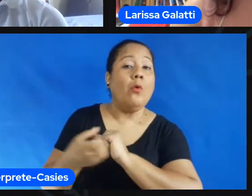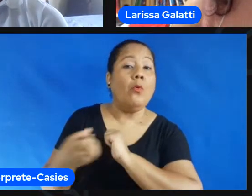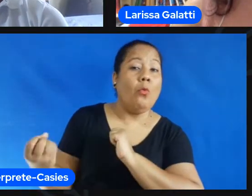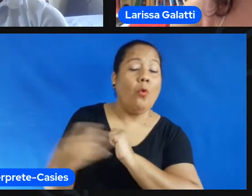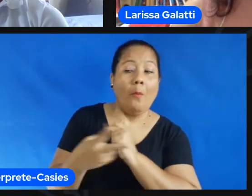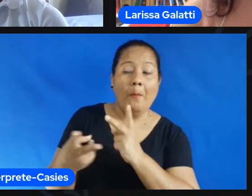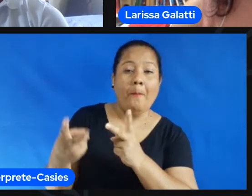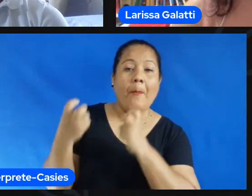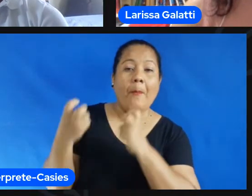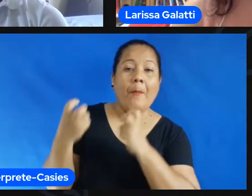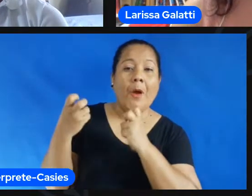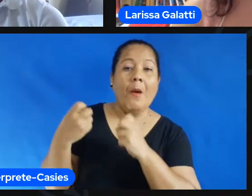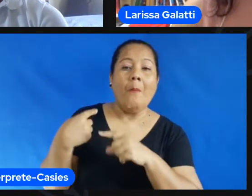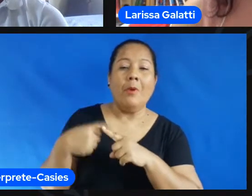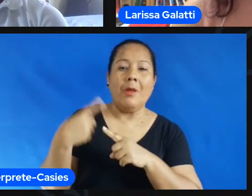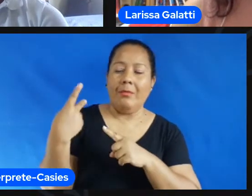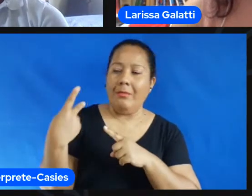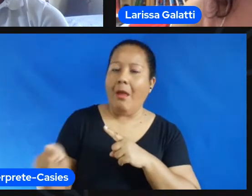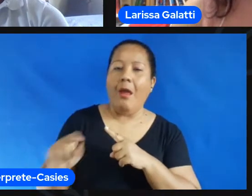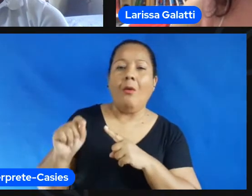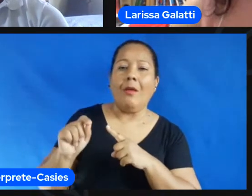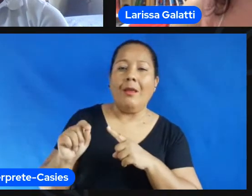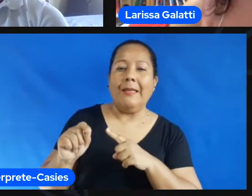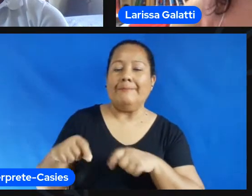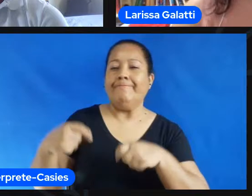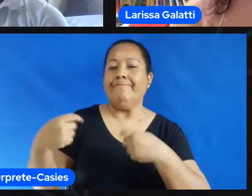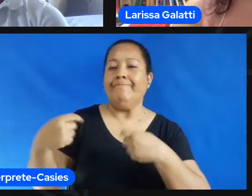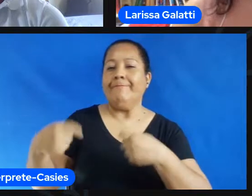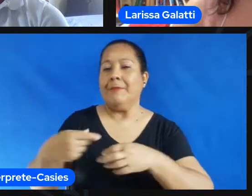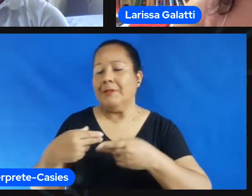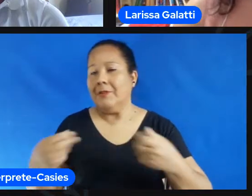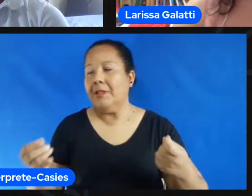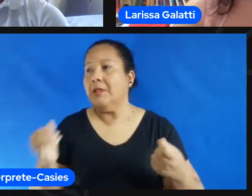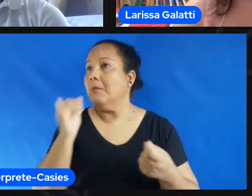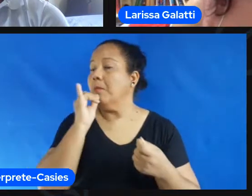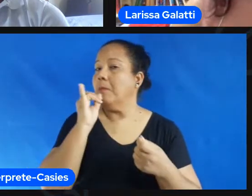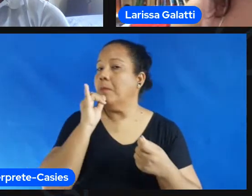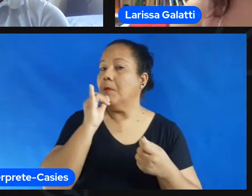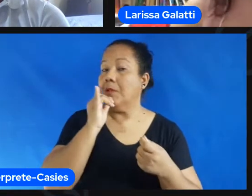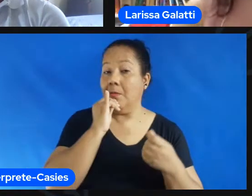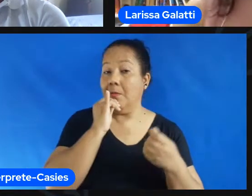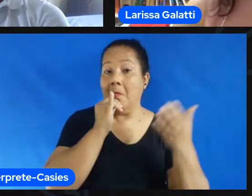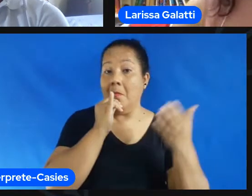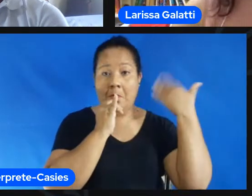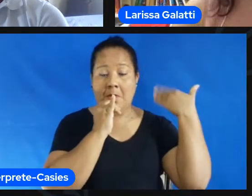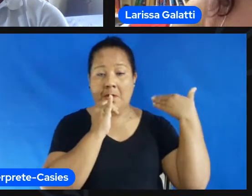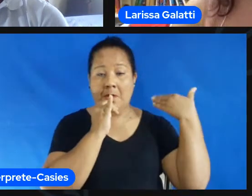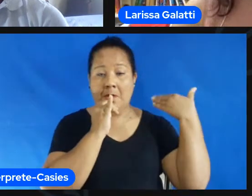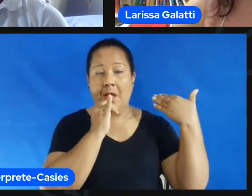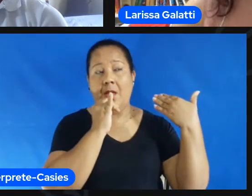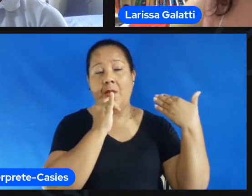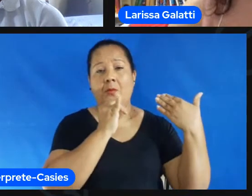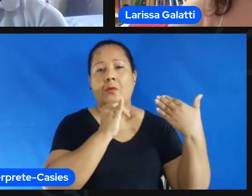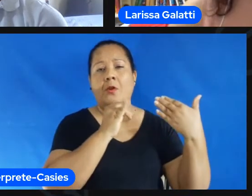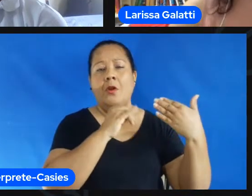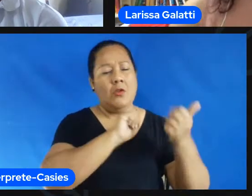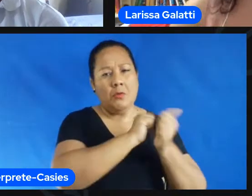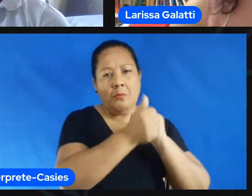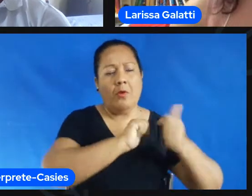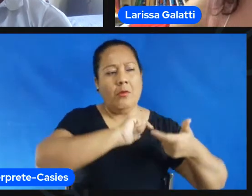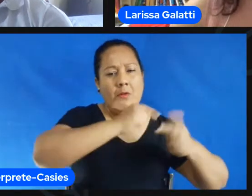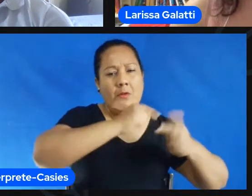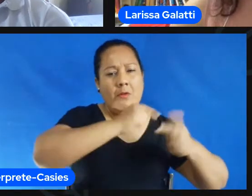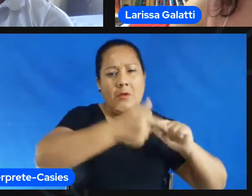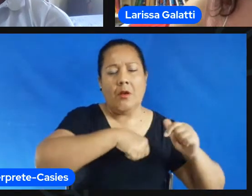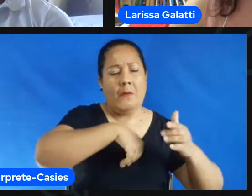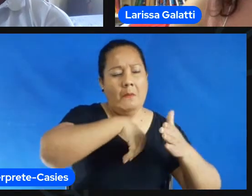com propostas mais recentes até por necessidade né às vezes a modalidade mais tradicional o futebol que a gente tem bastante se eu